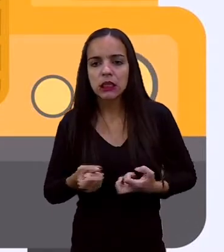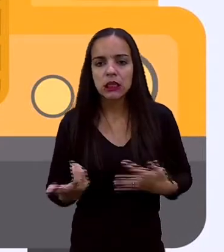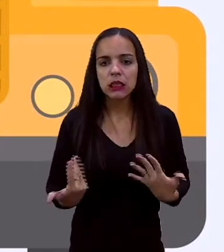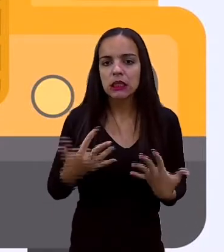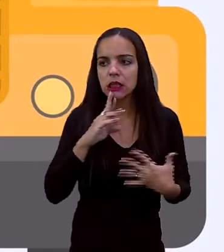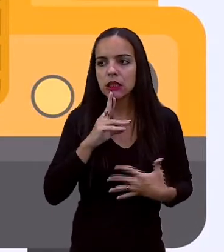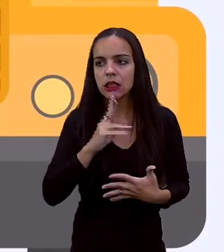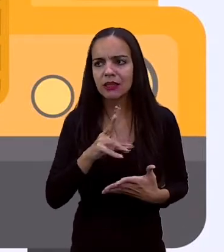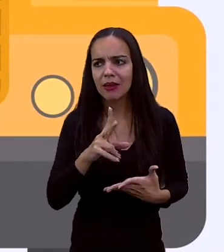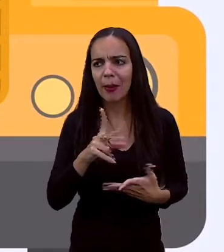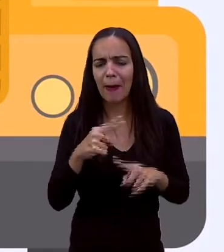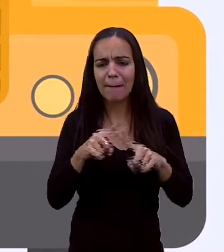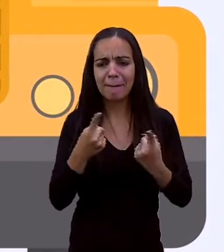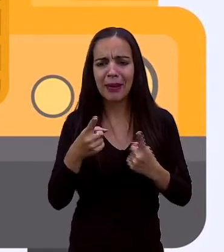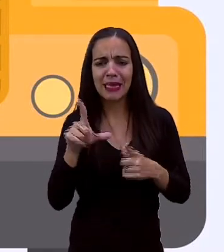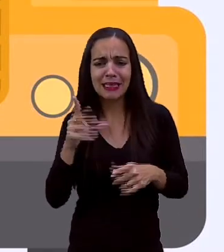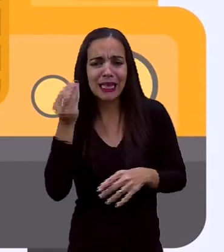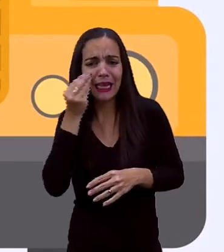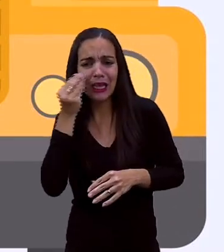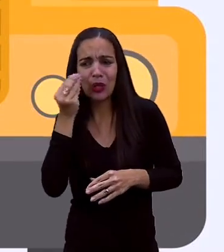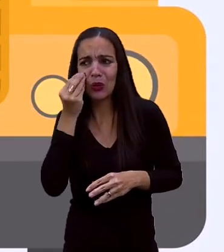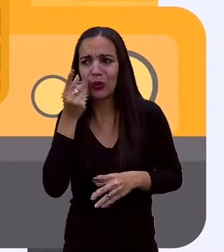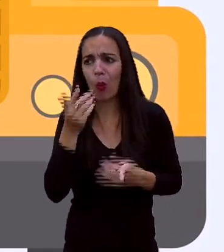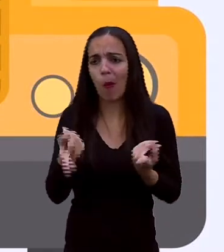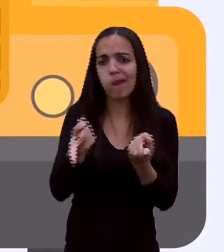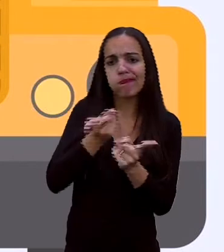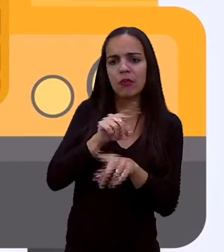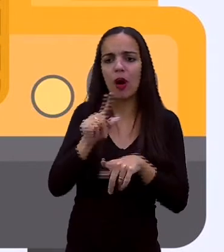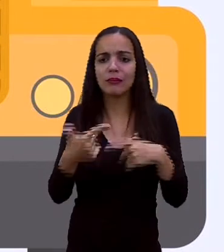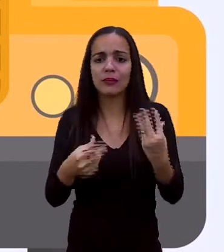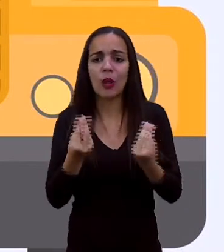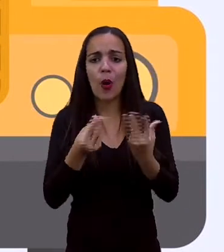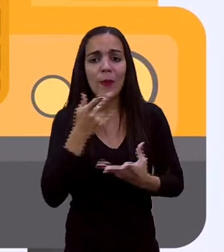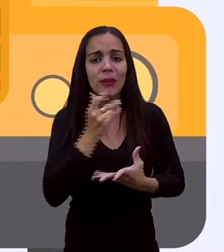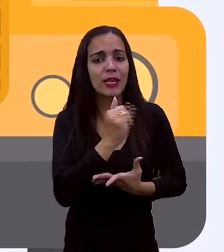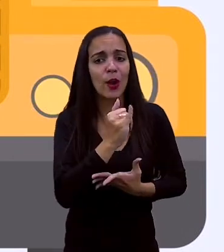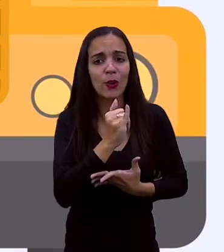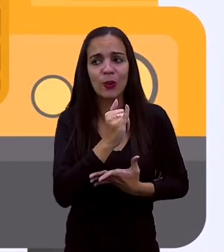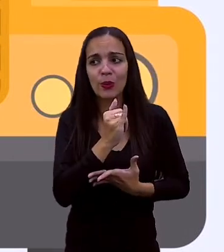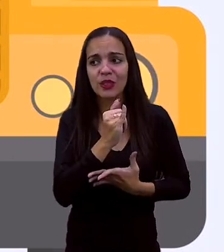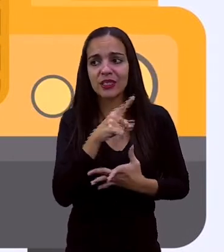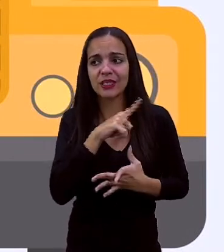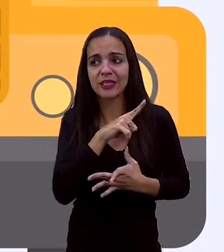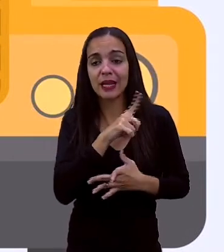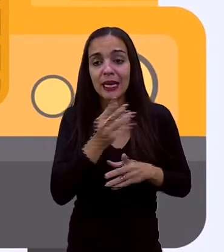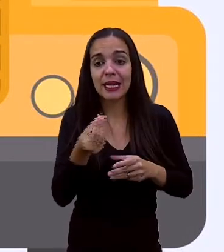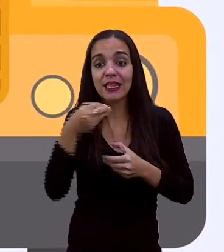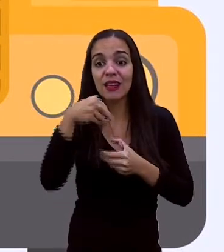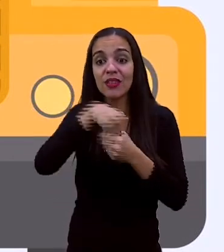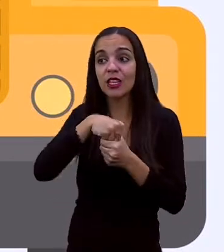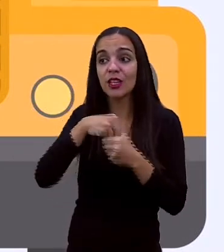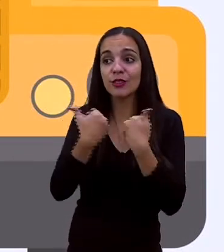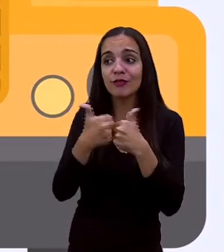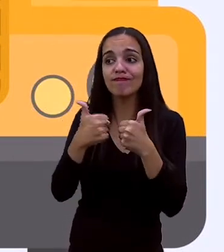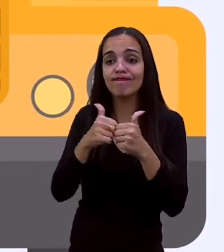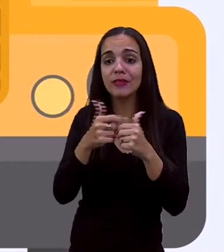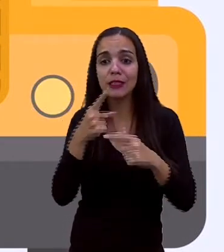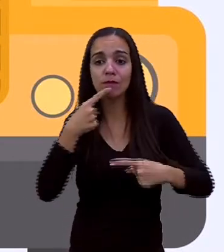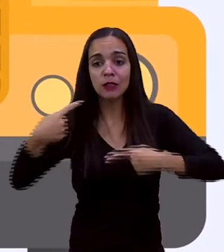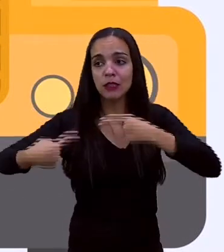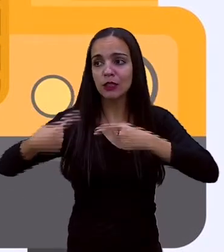toscamente, mas ele não sabia muito como dizer. Porque ele estava dentro do ônibus de uma excursão.